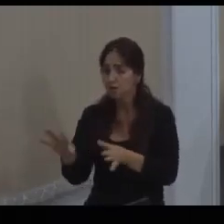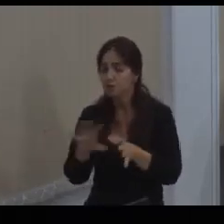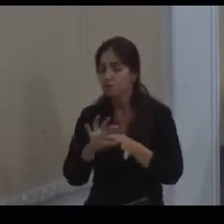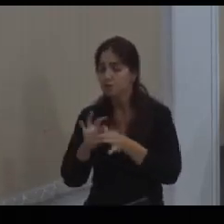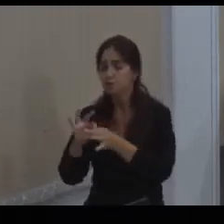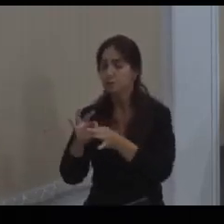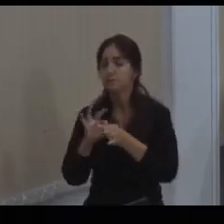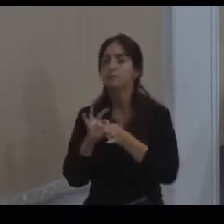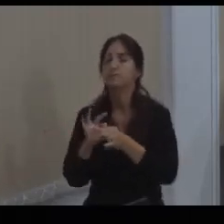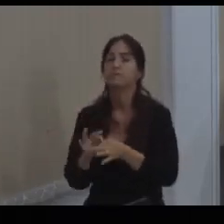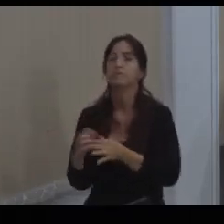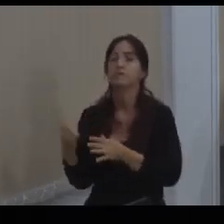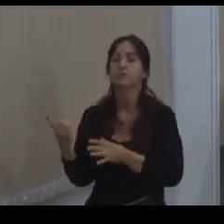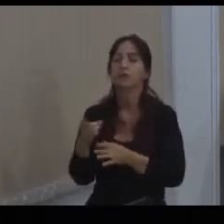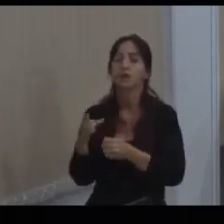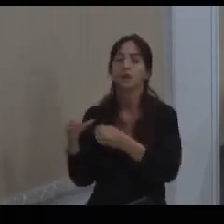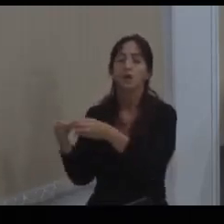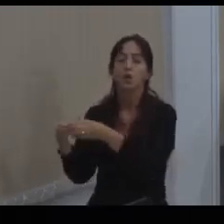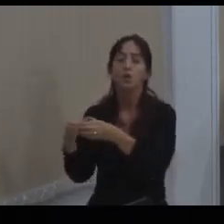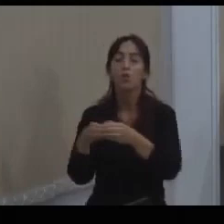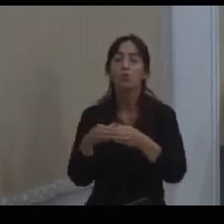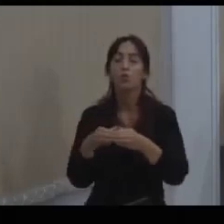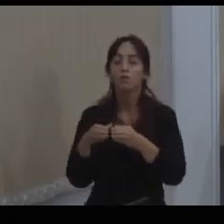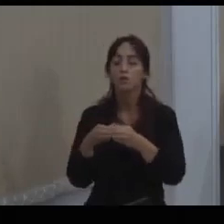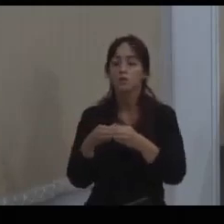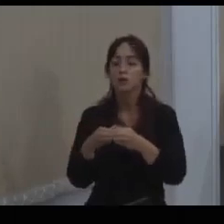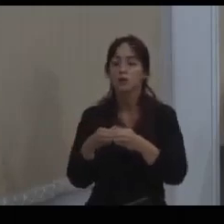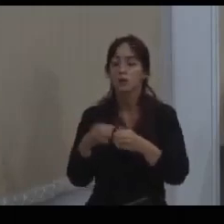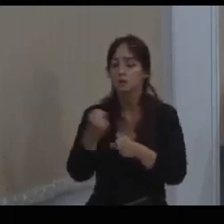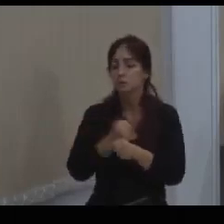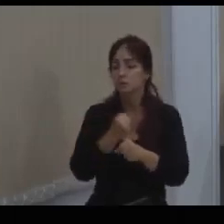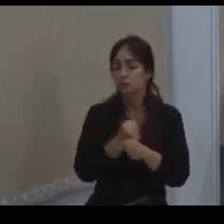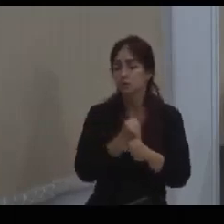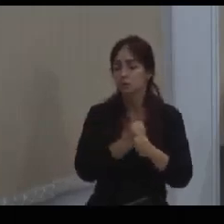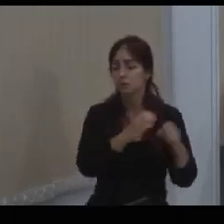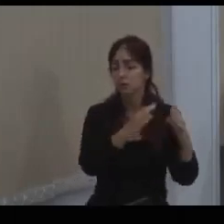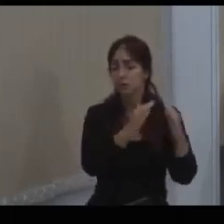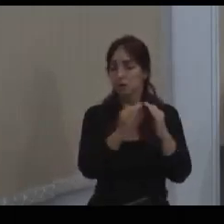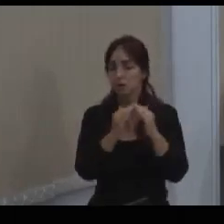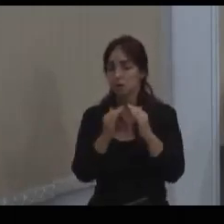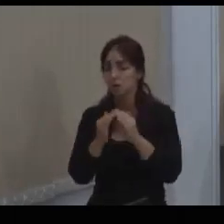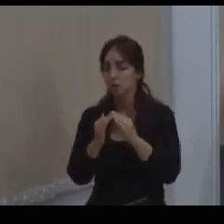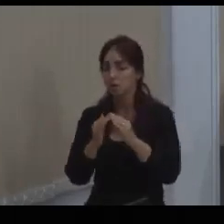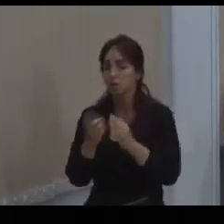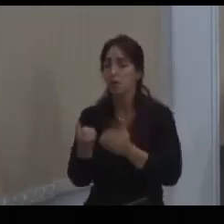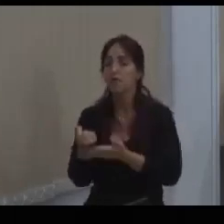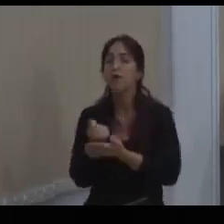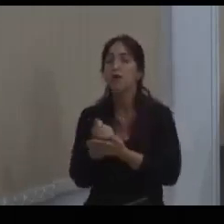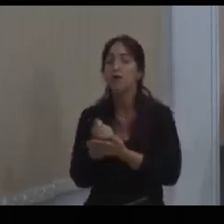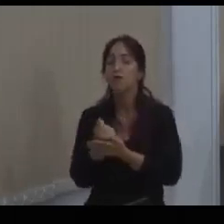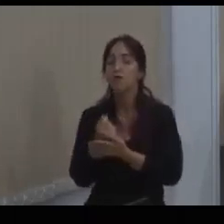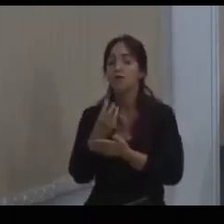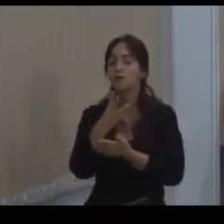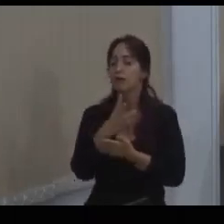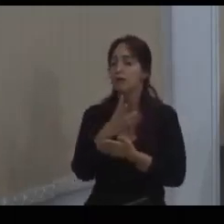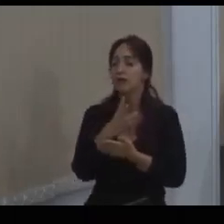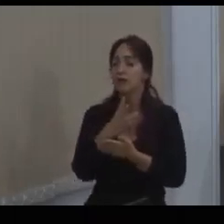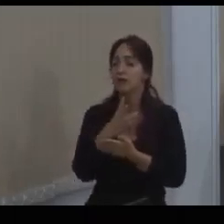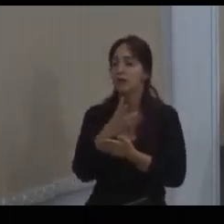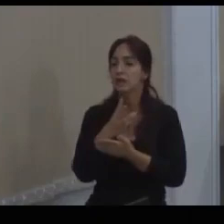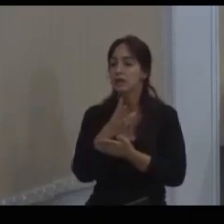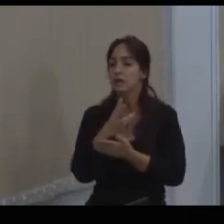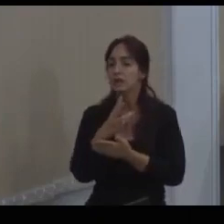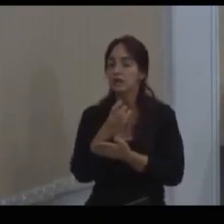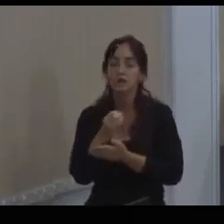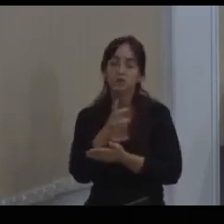cada unidade habitacional produzida entre 30 e 35 mil reais. Isso também